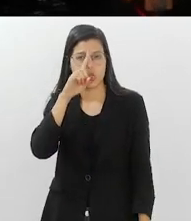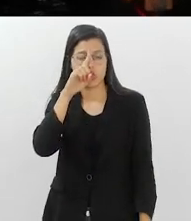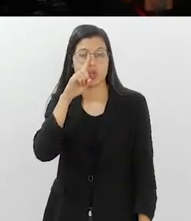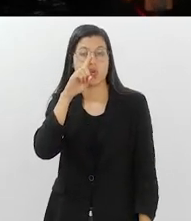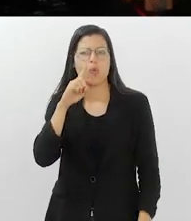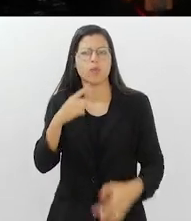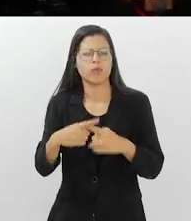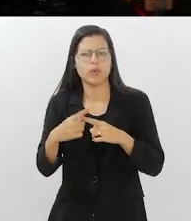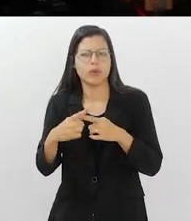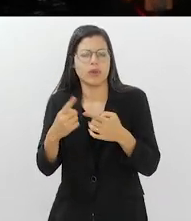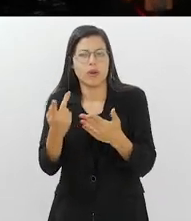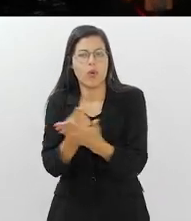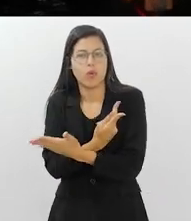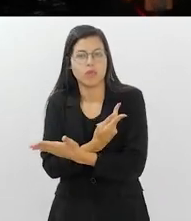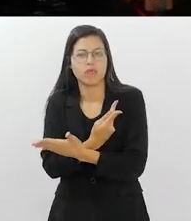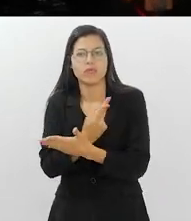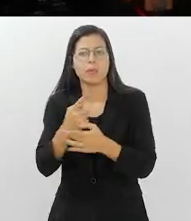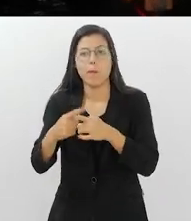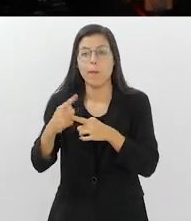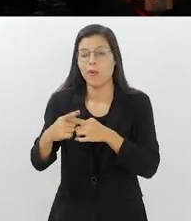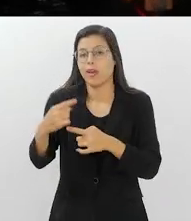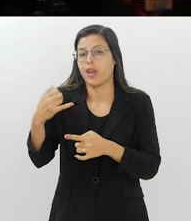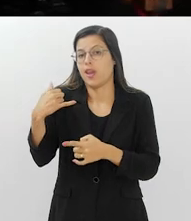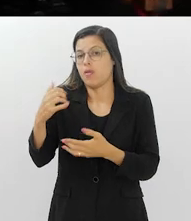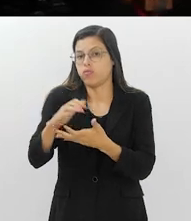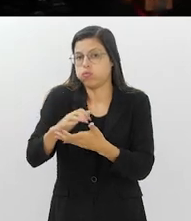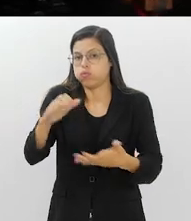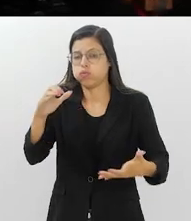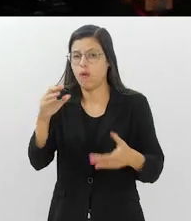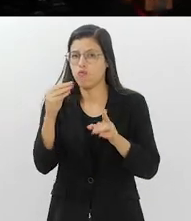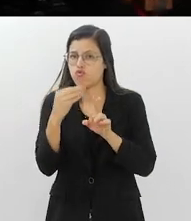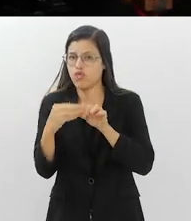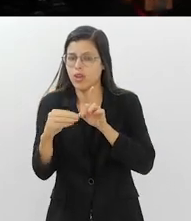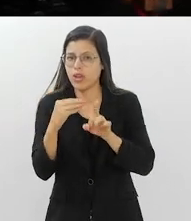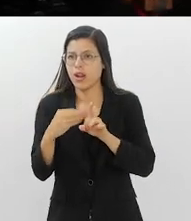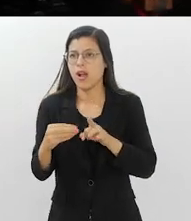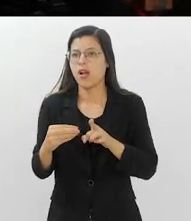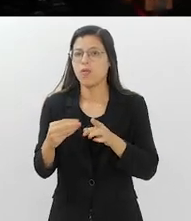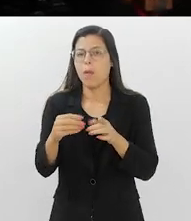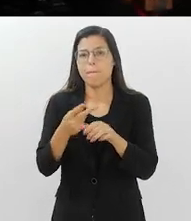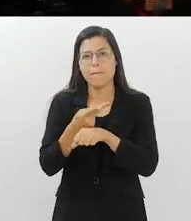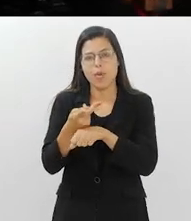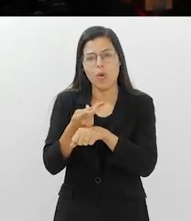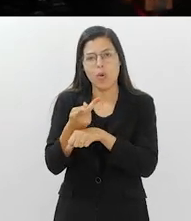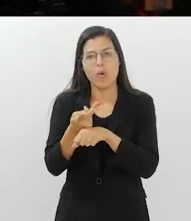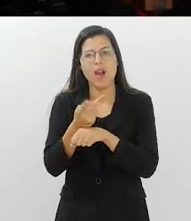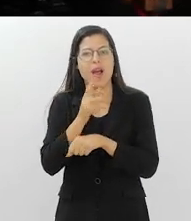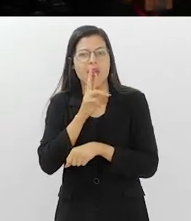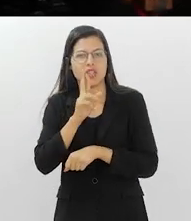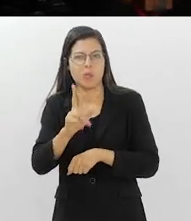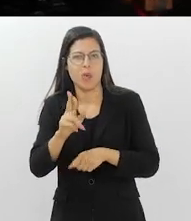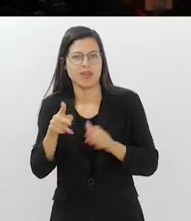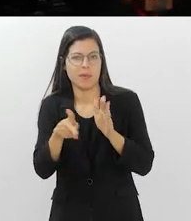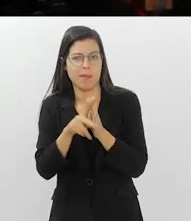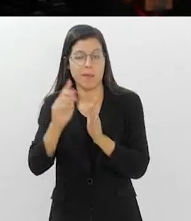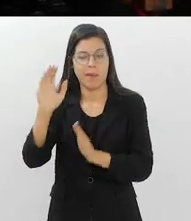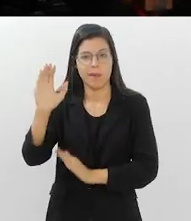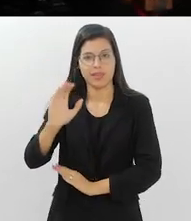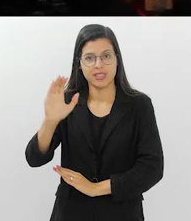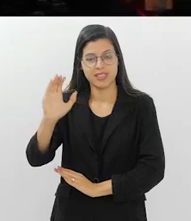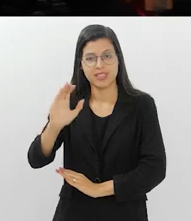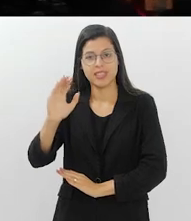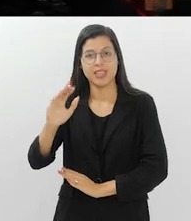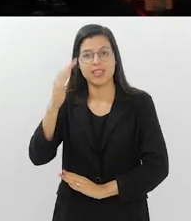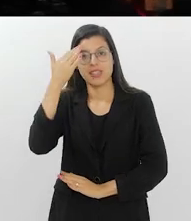por que isso acontece? E o que torna os idosos especialmente vulneráveis? Vamos explorar as respostas que a ciência oferece e entender